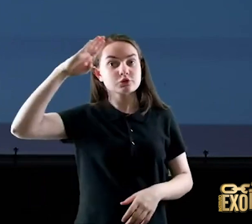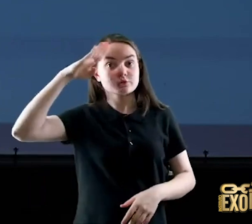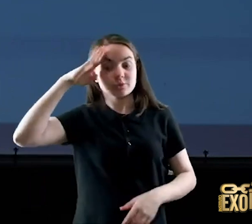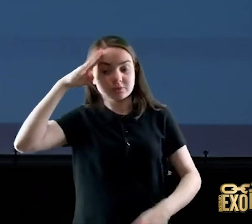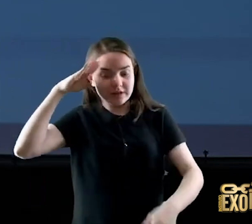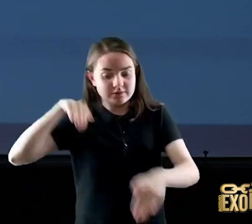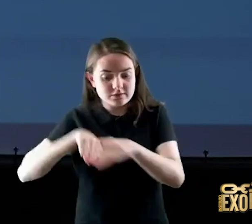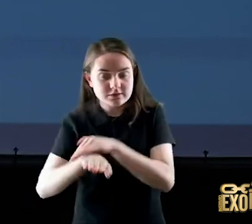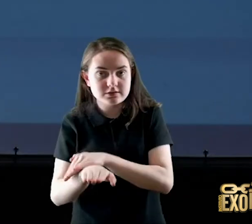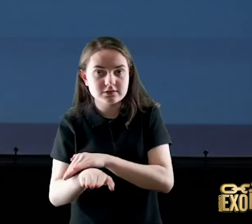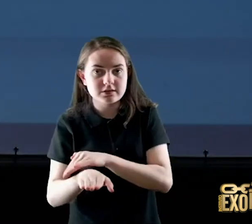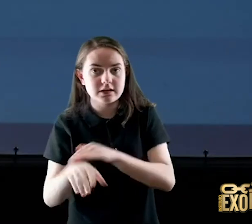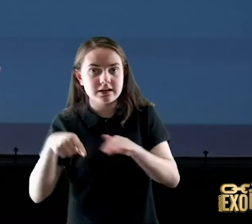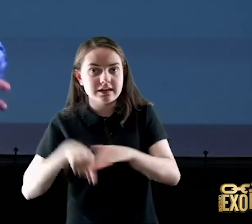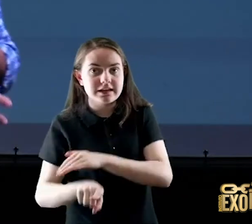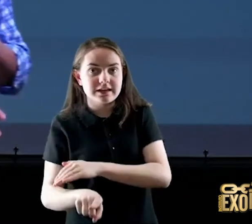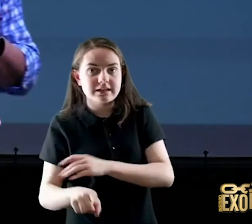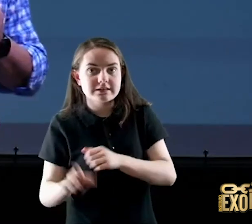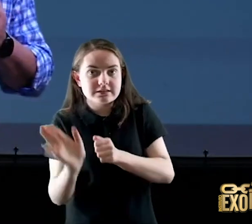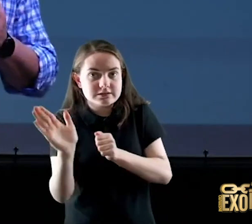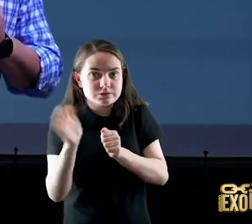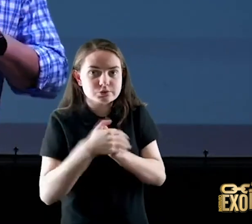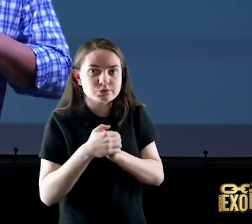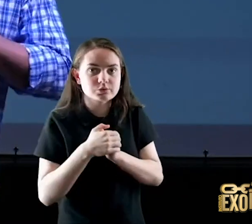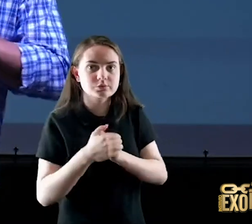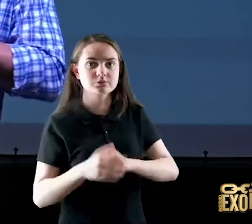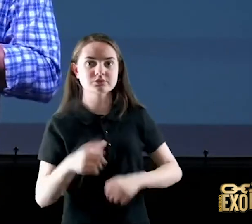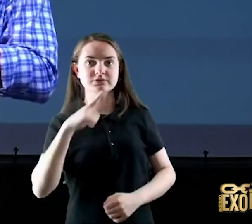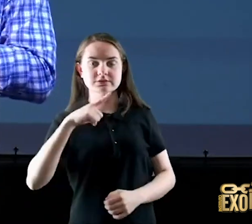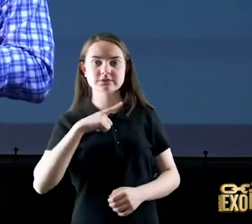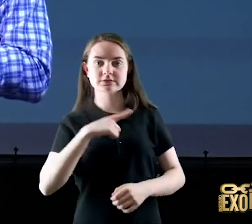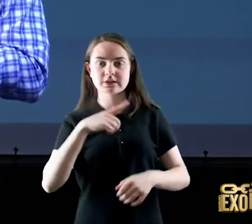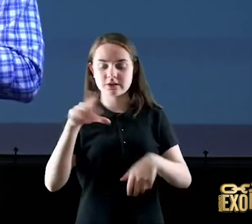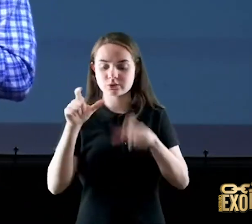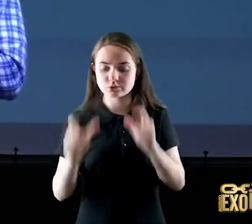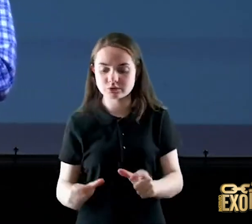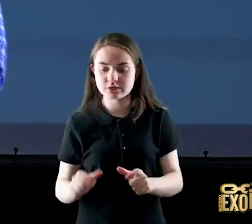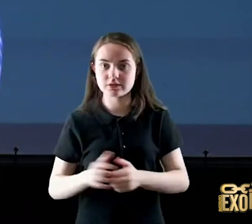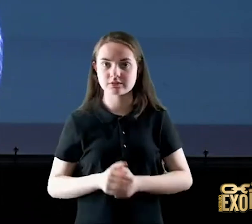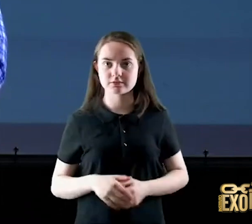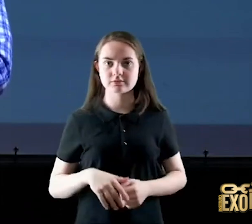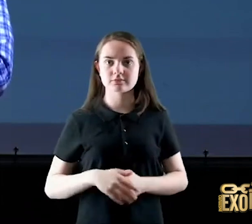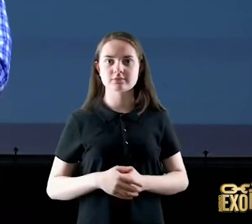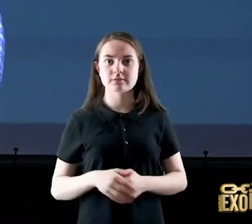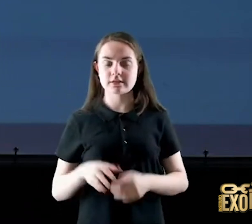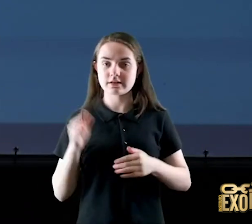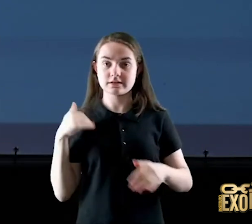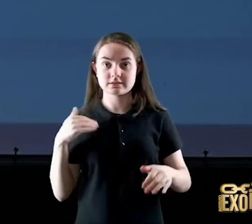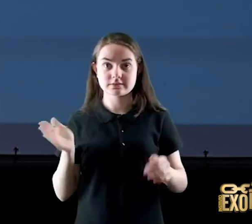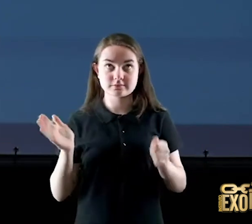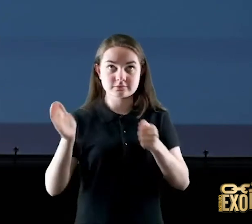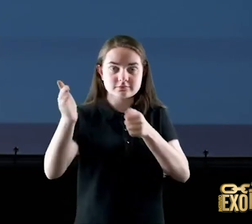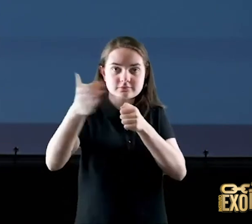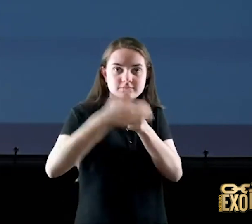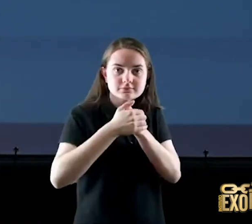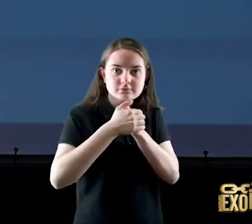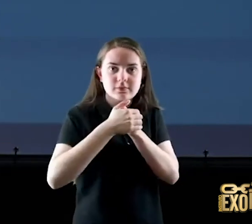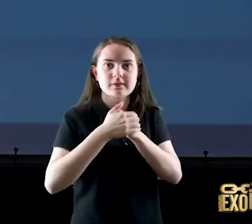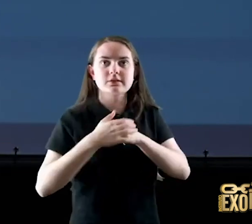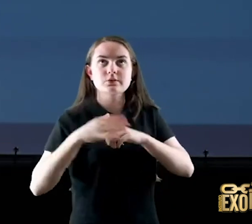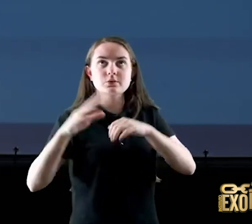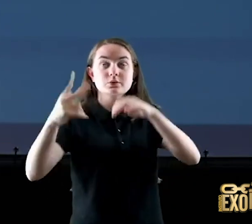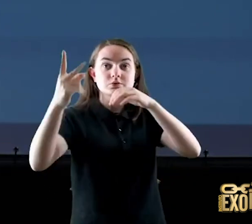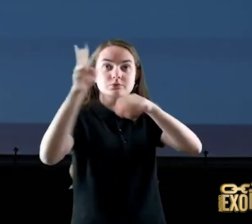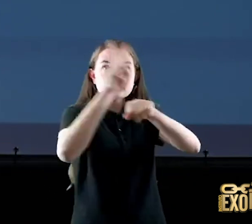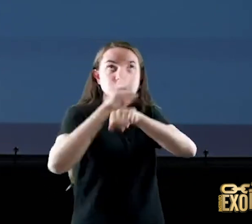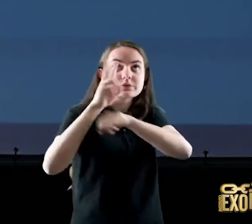ali dentro existe um refúgio então durante a guerra eles ficam abrigados dos fogos das artilharias inimigos